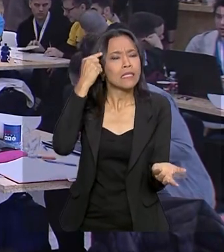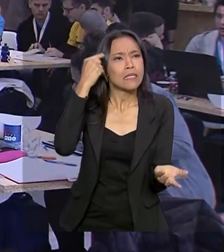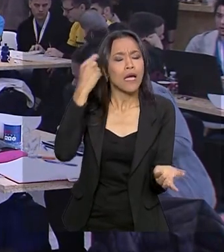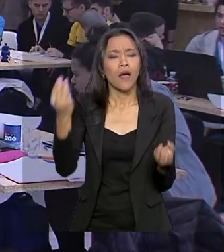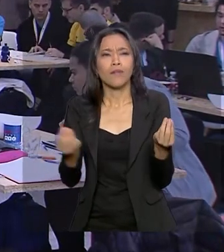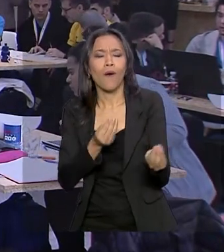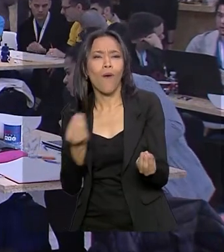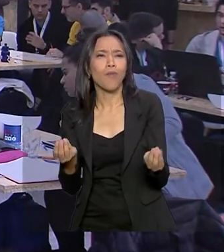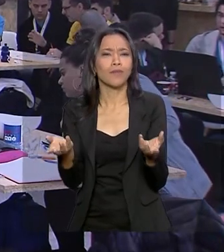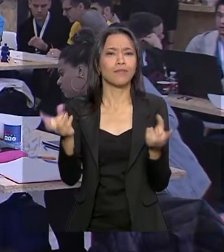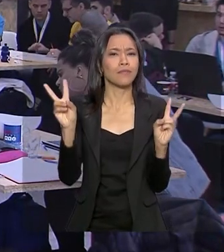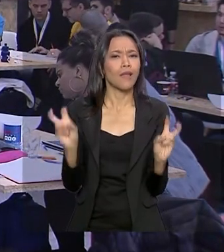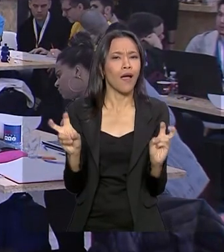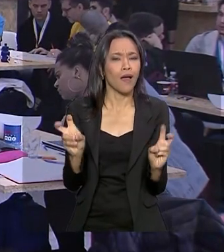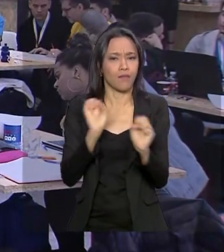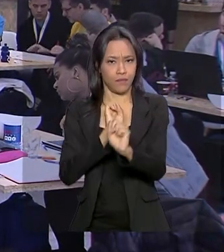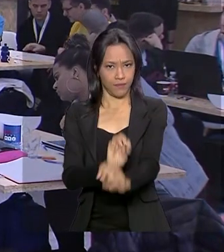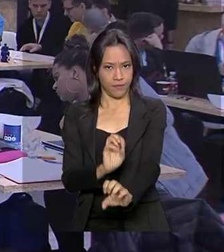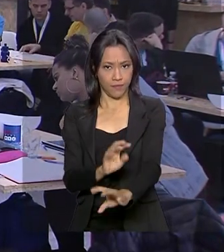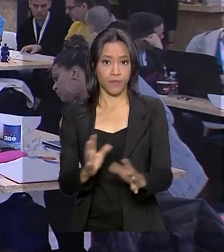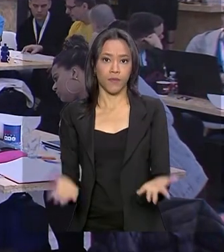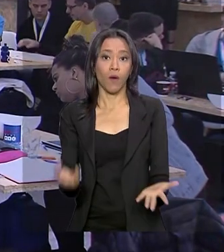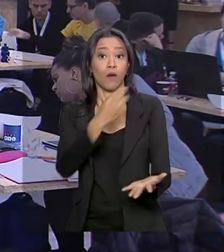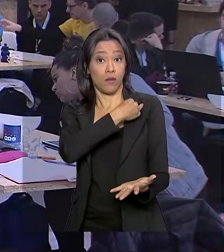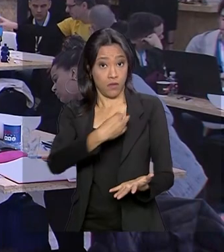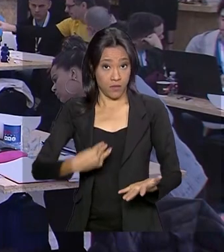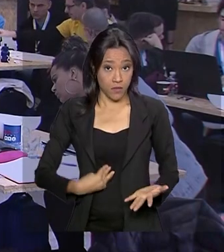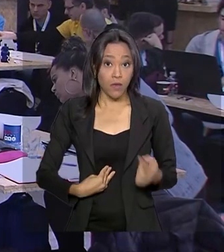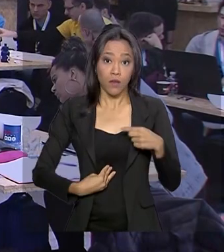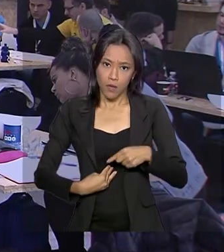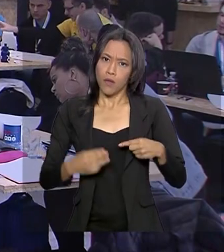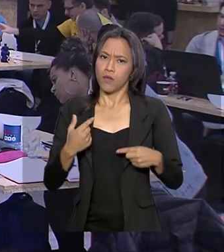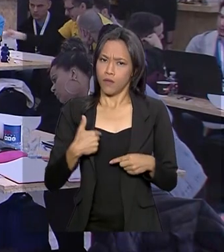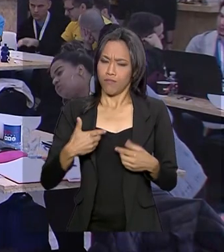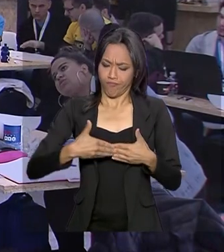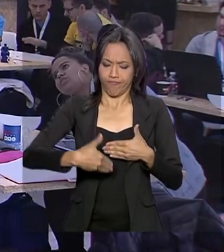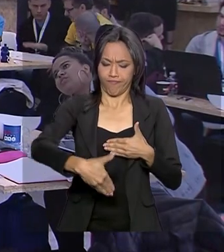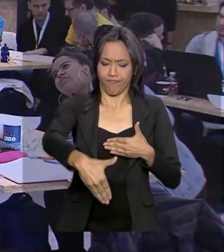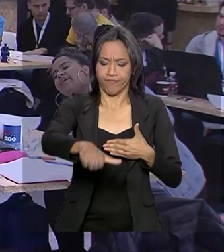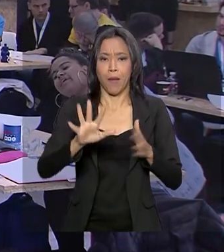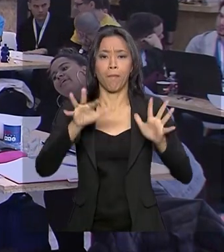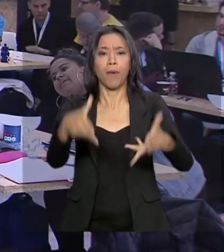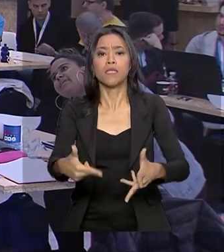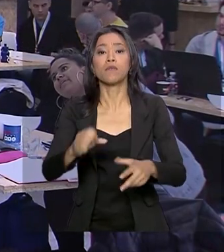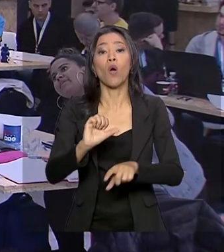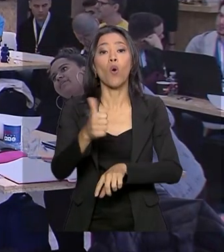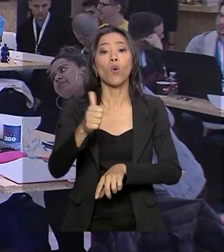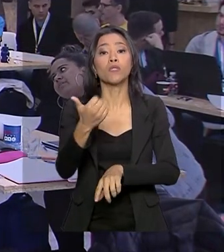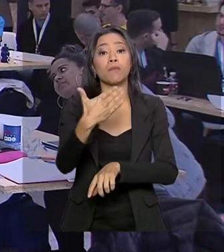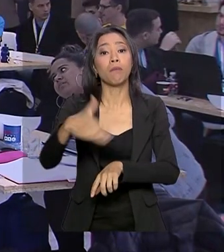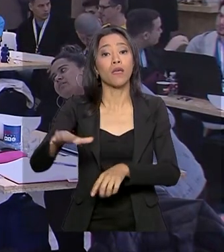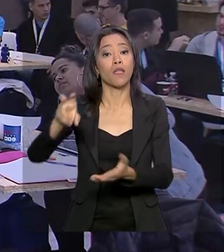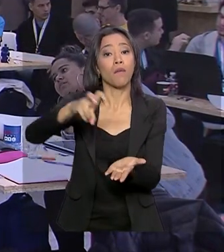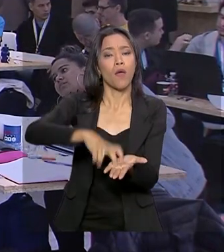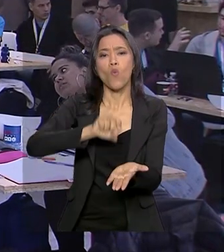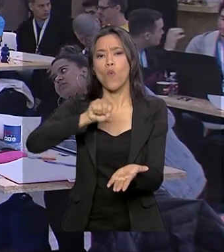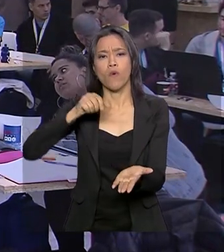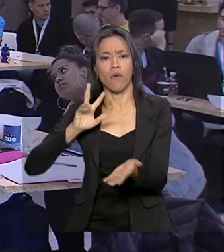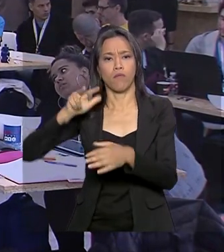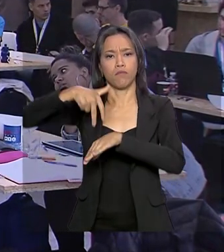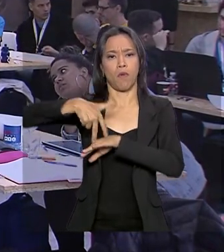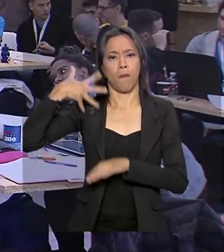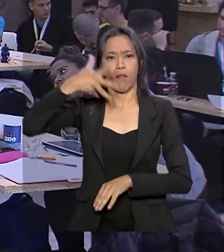este tema. O ministro Abraham Weintraub participa logo mais às 11h30 da manhã e vai falar sobre as